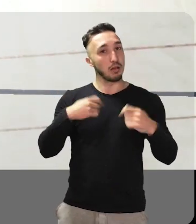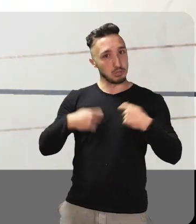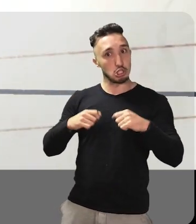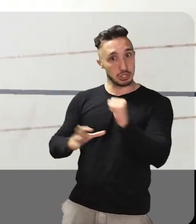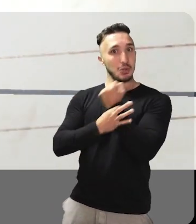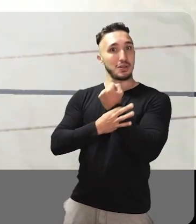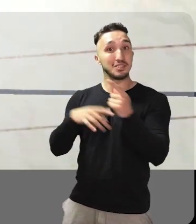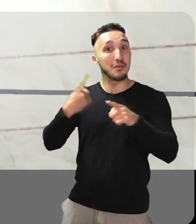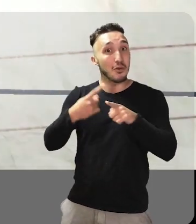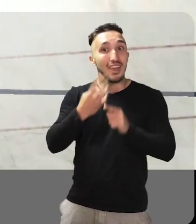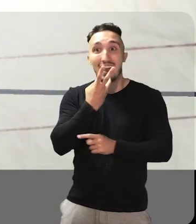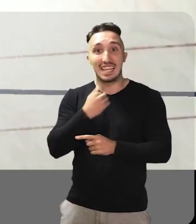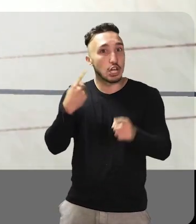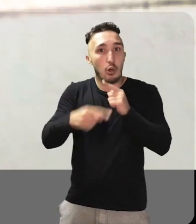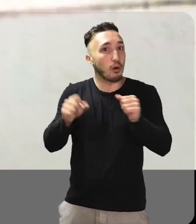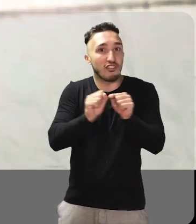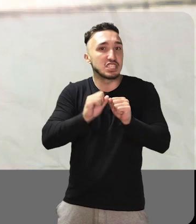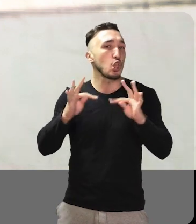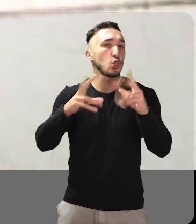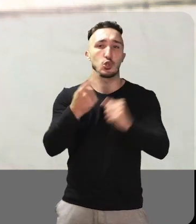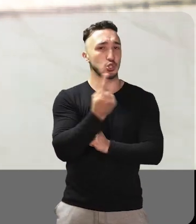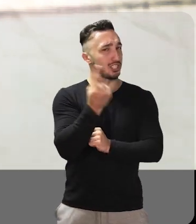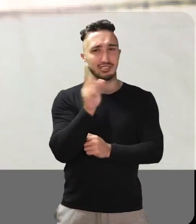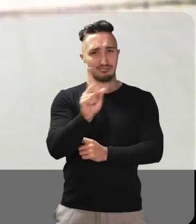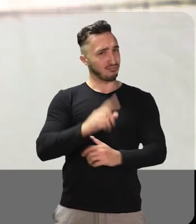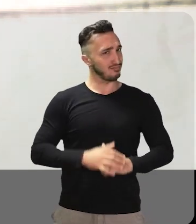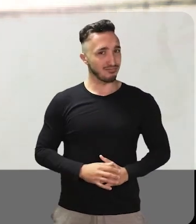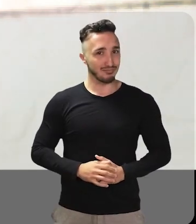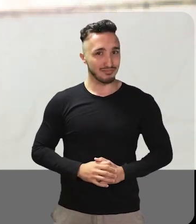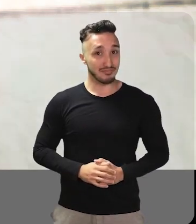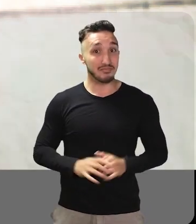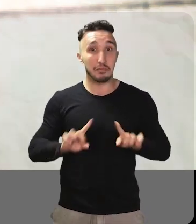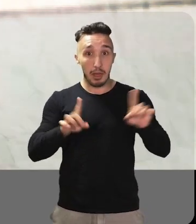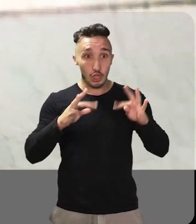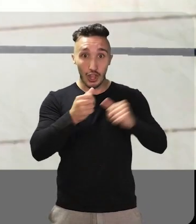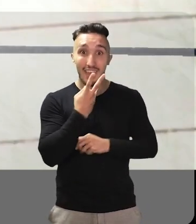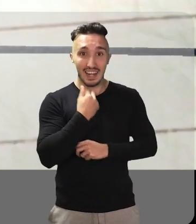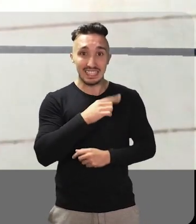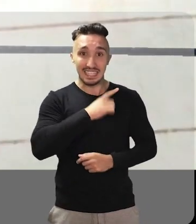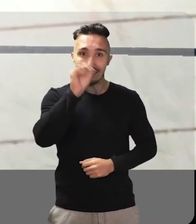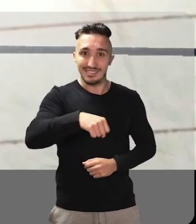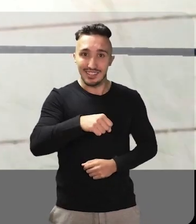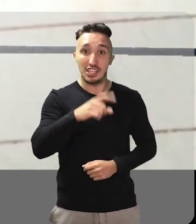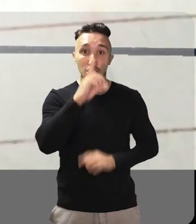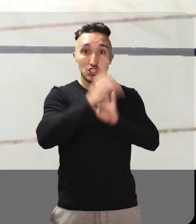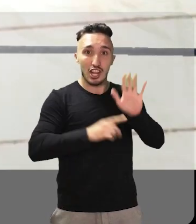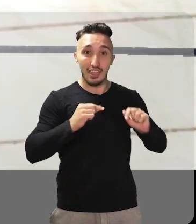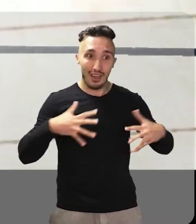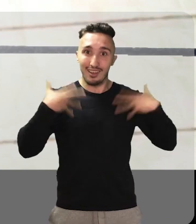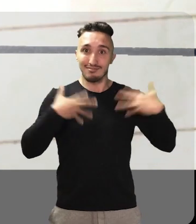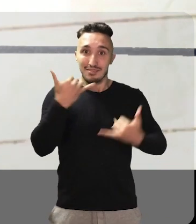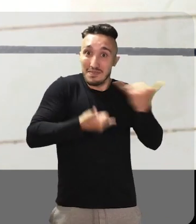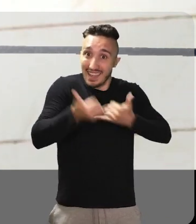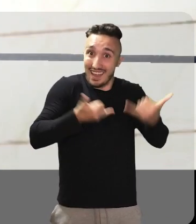Mas com segurança! Até porque criança não pode fazer tudo sozinha! Mas toda criança tem sim o